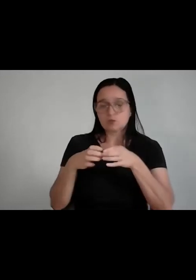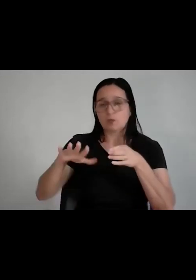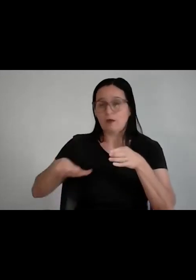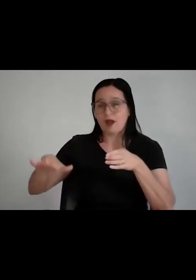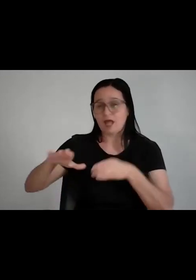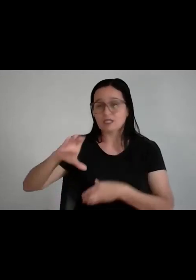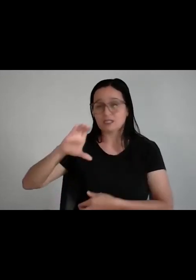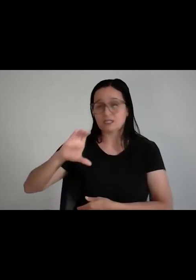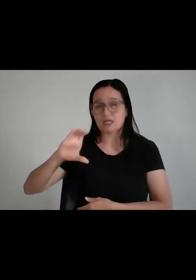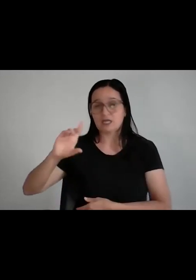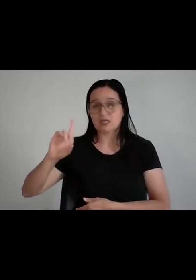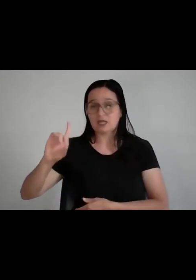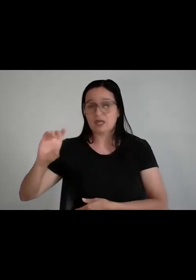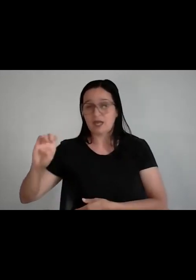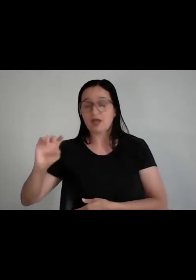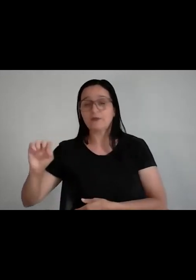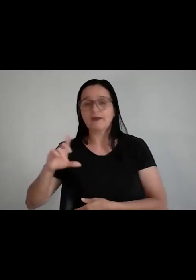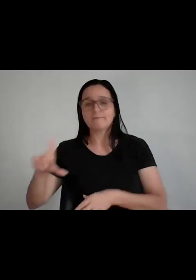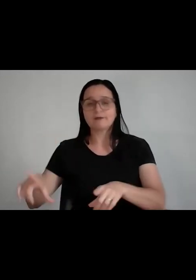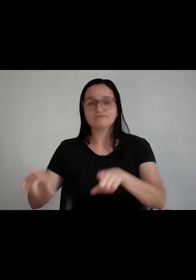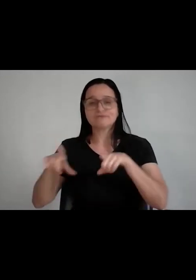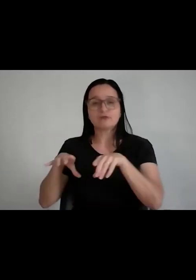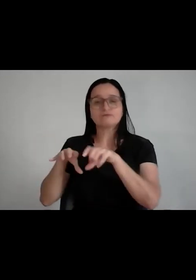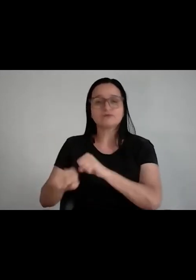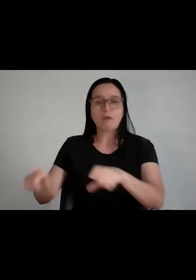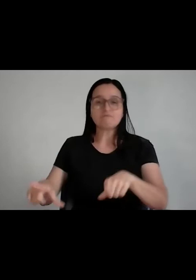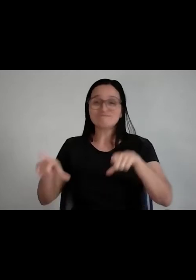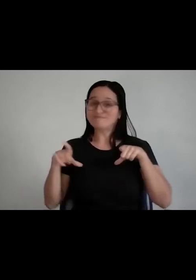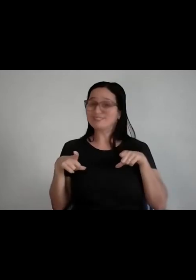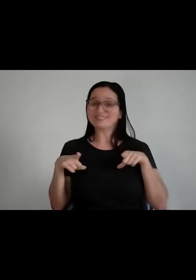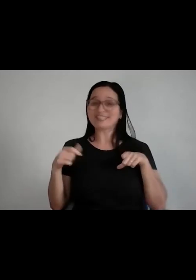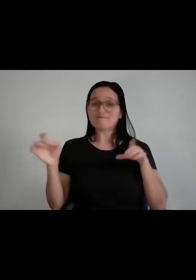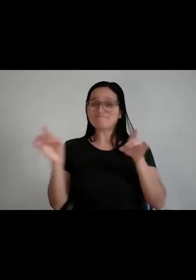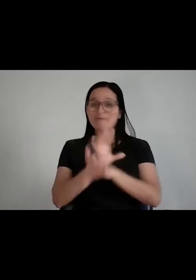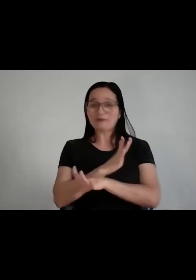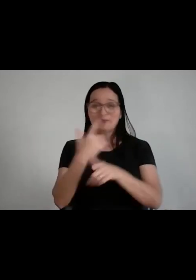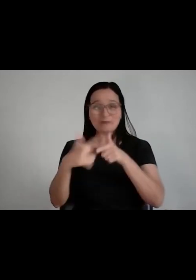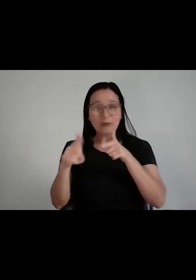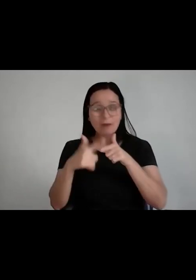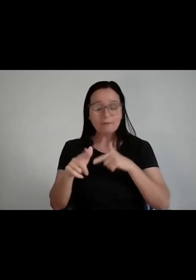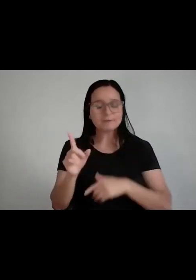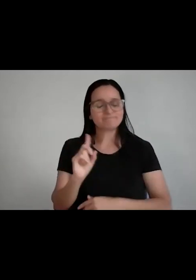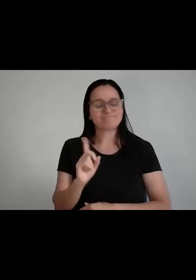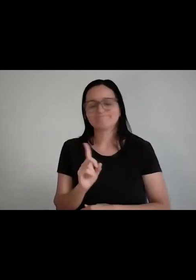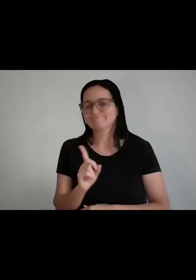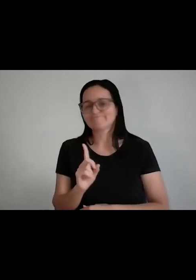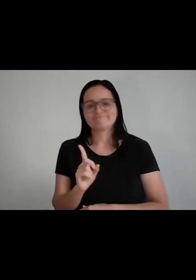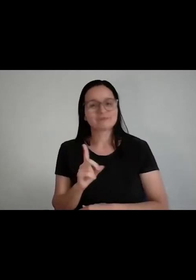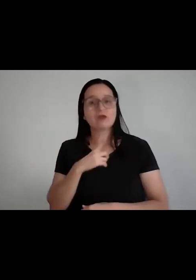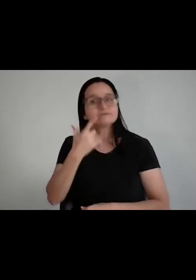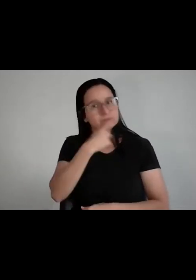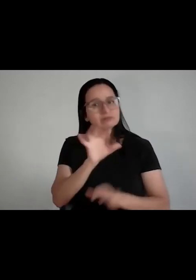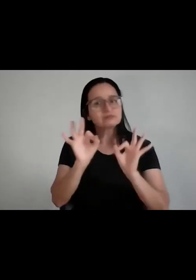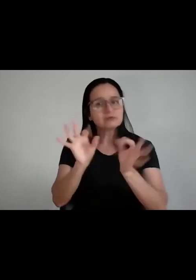faculdade nunca foi para ganhar diploma. O diploma não vai resolver todos os seus problemas. Sozinho não vai, né? É uma grande conquista